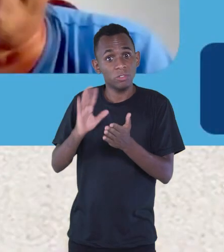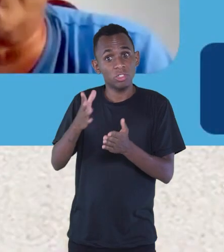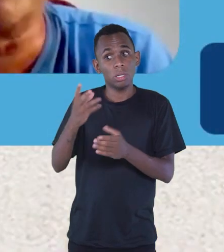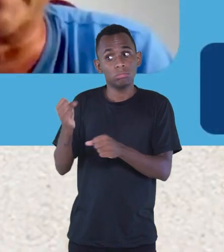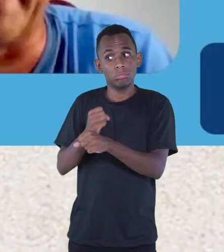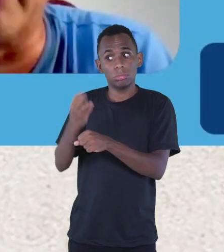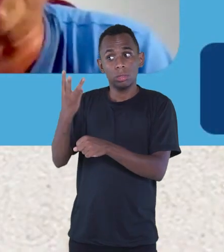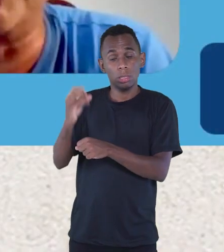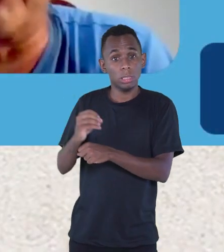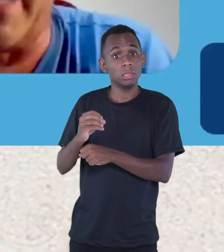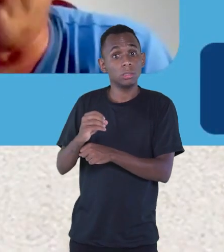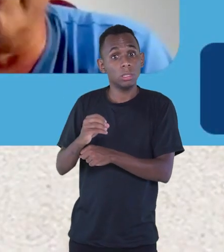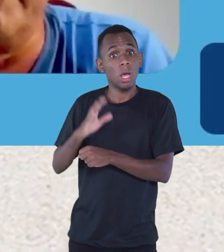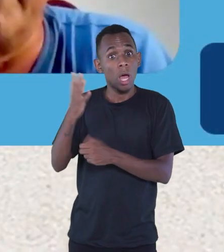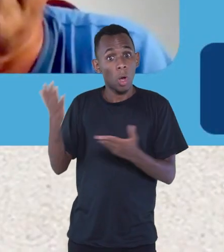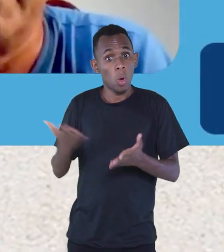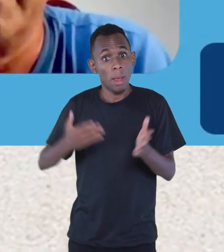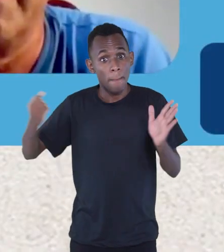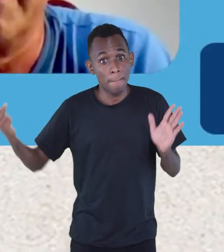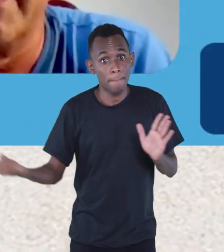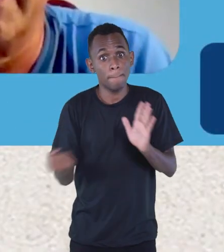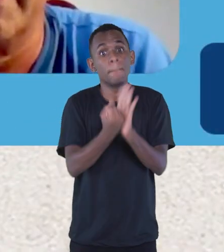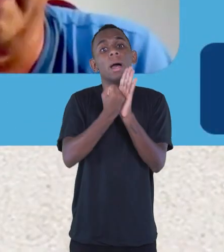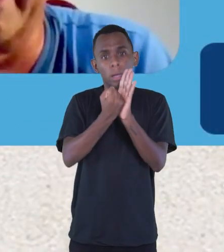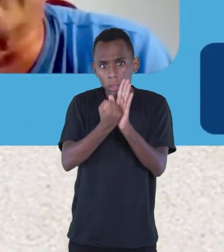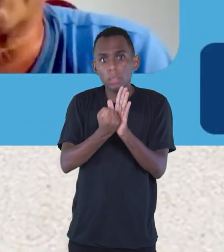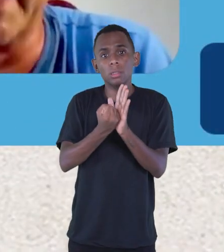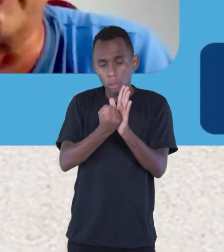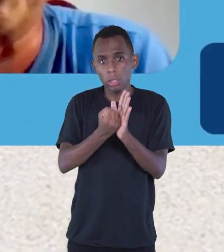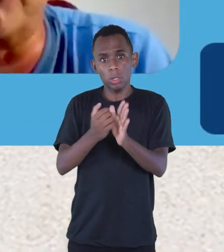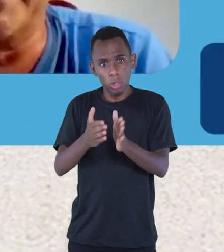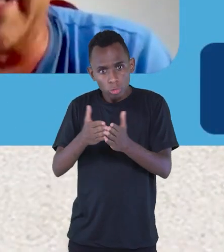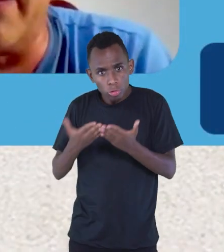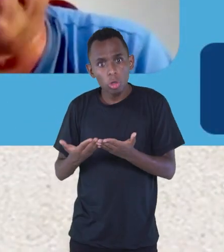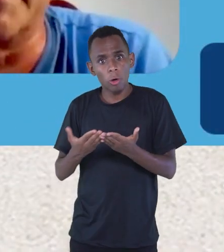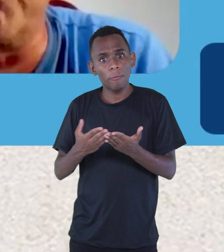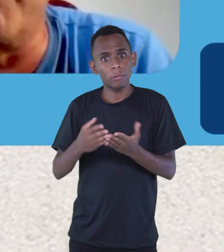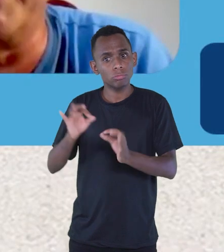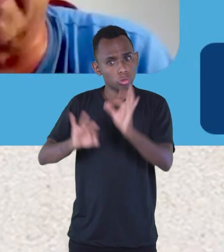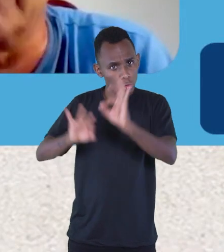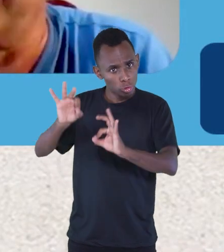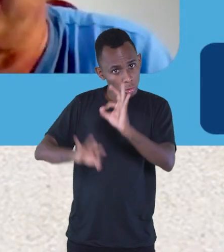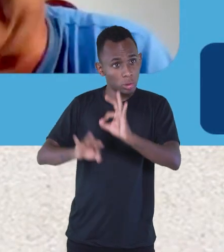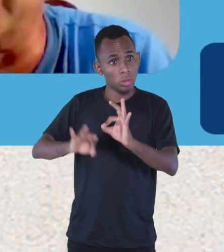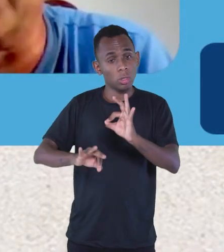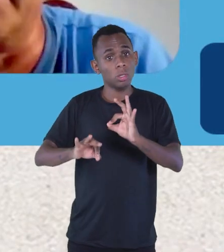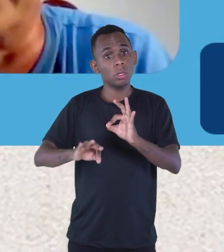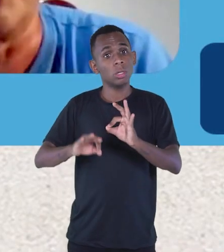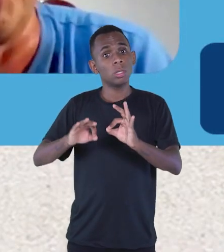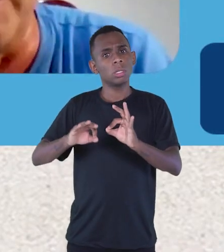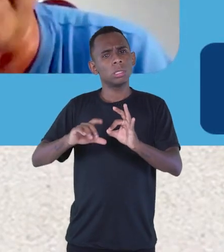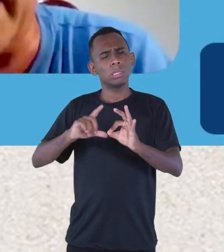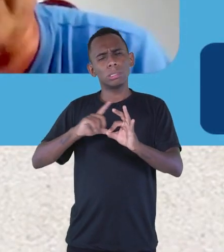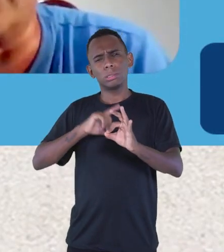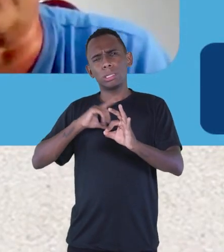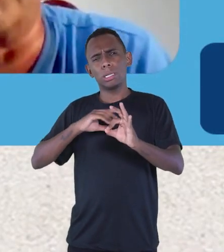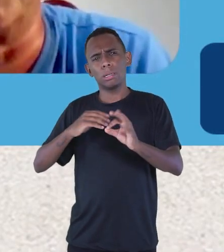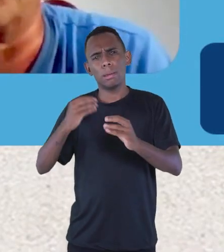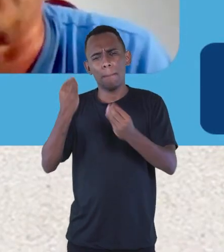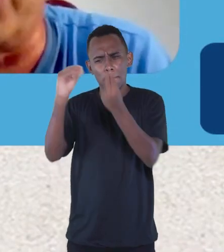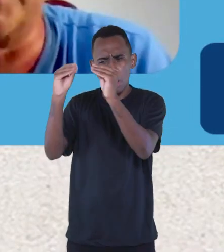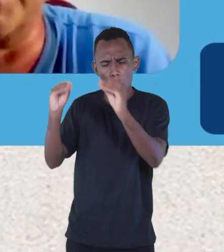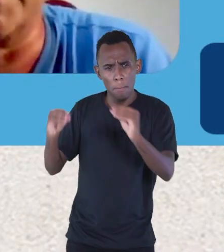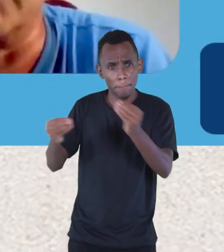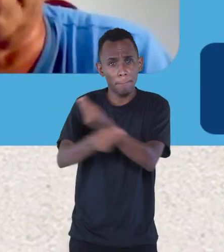a Boutique do Livro virou selo editorial. Ela é um selo editorial. Eles estão publicando vários livros de vários